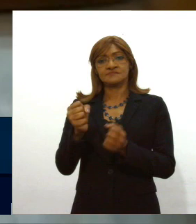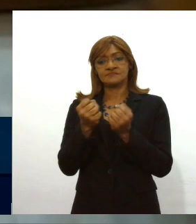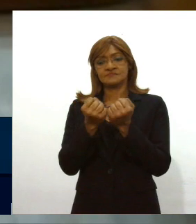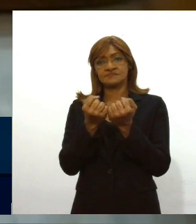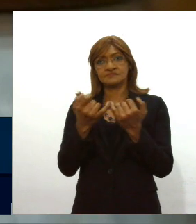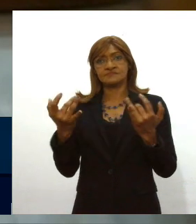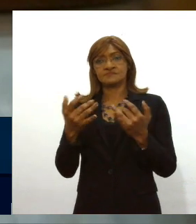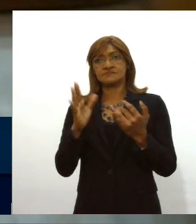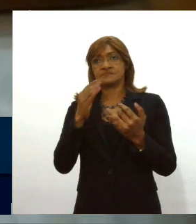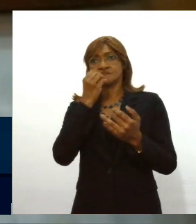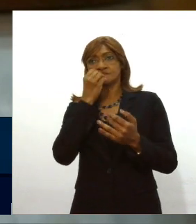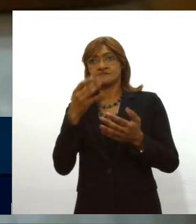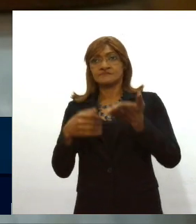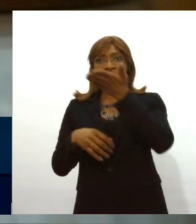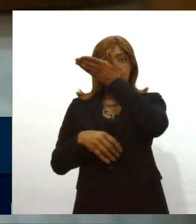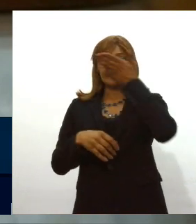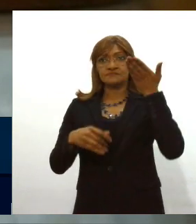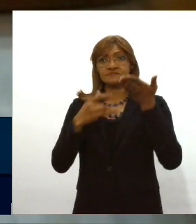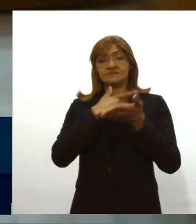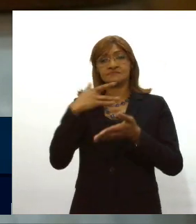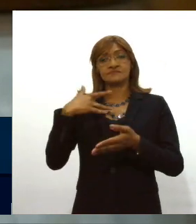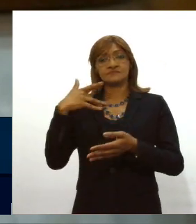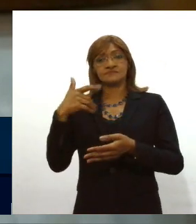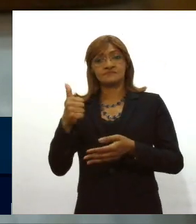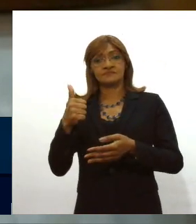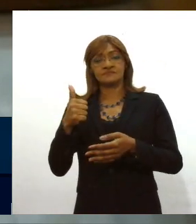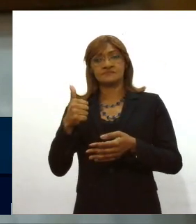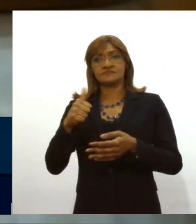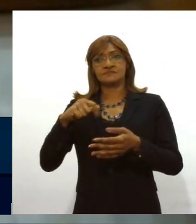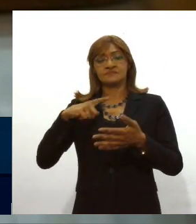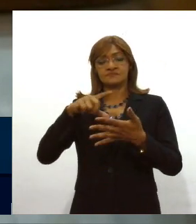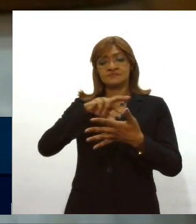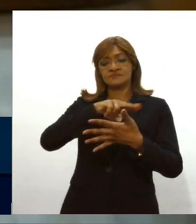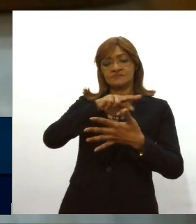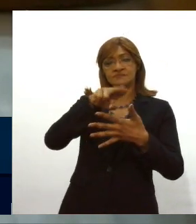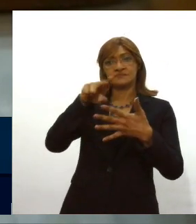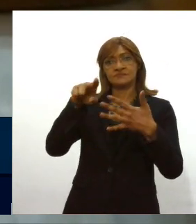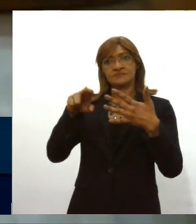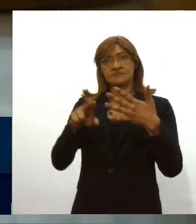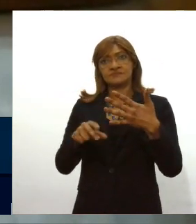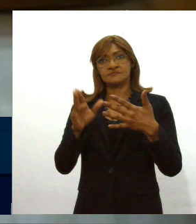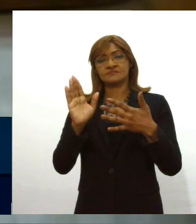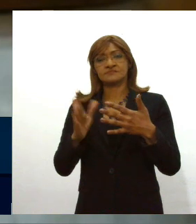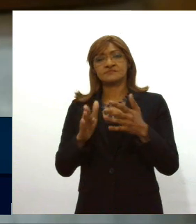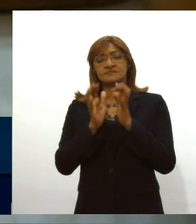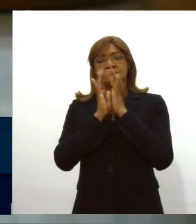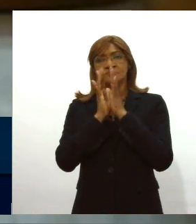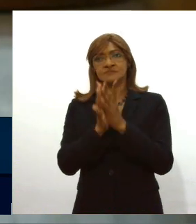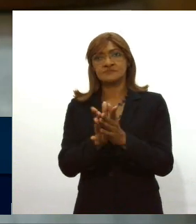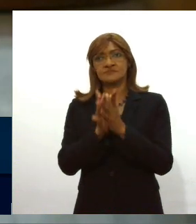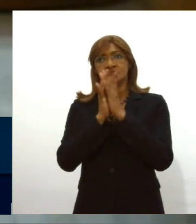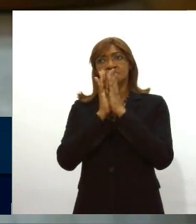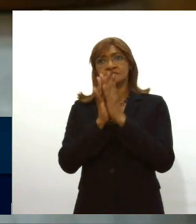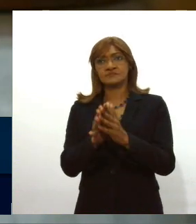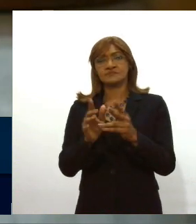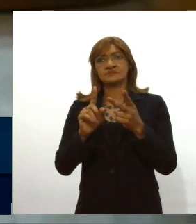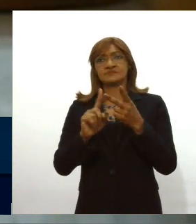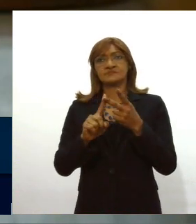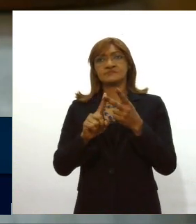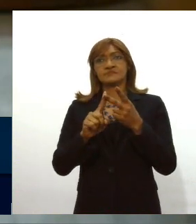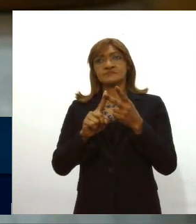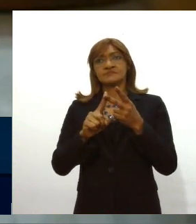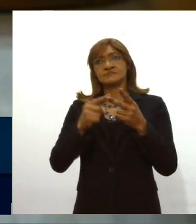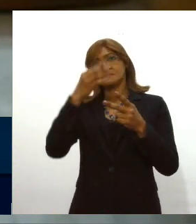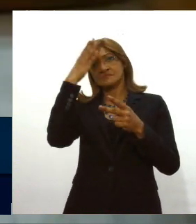muito benéfica para a saúde. A gente tem diversos casos para autismo, para Parkinson, para